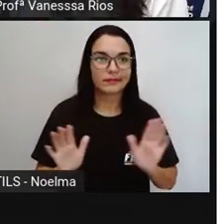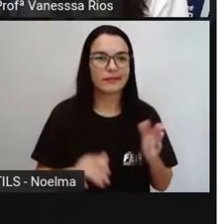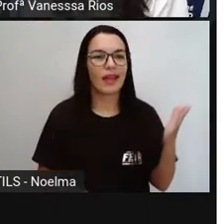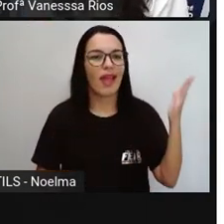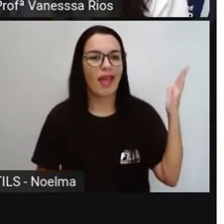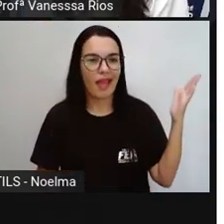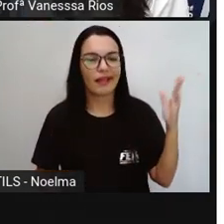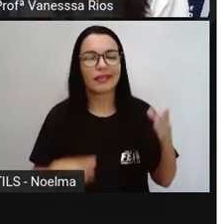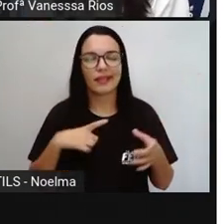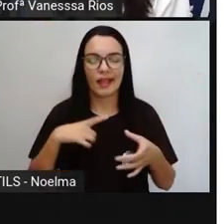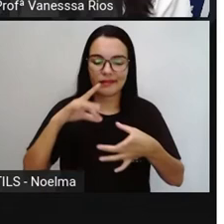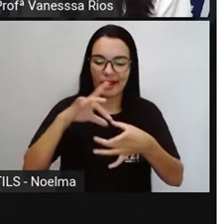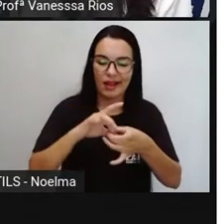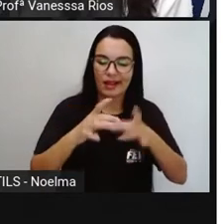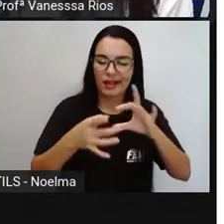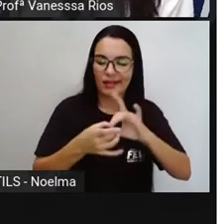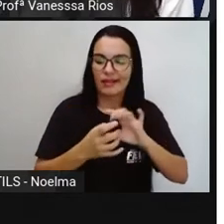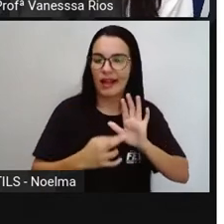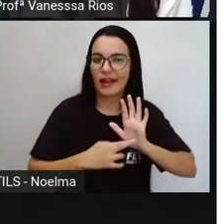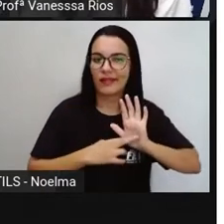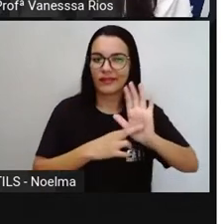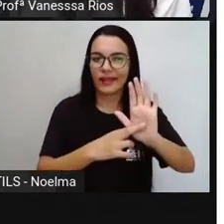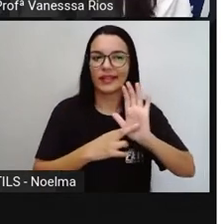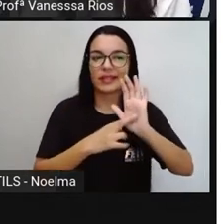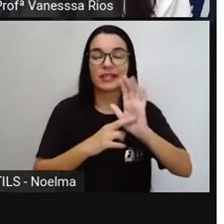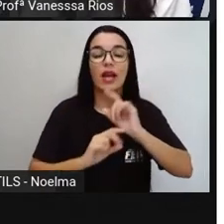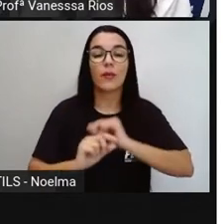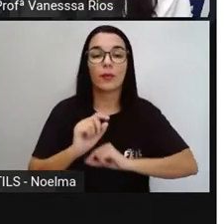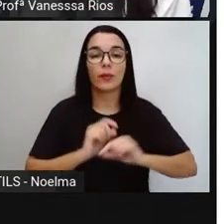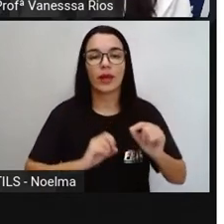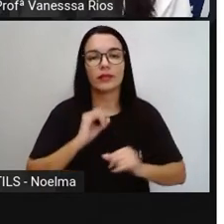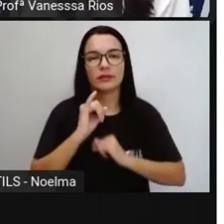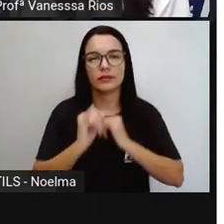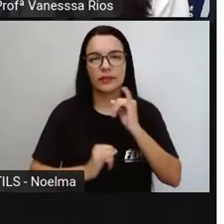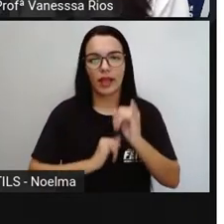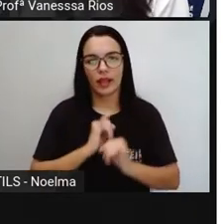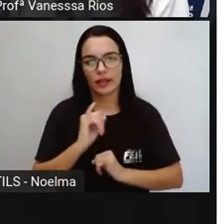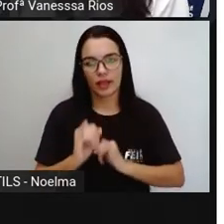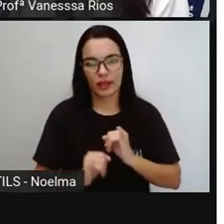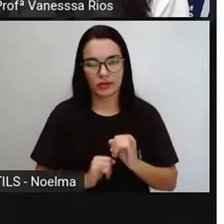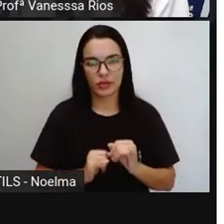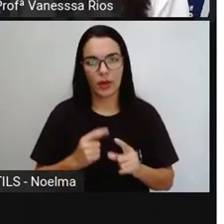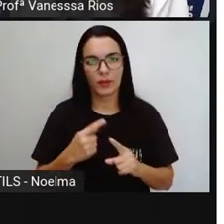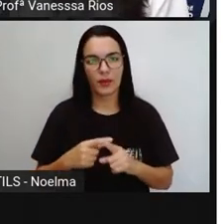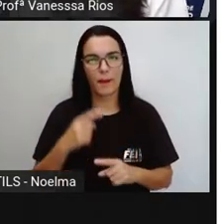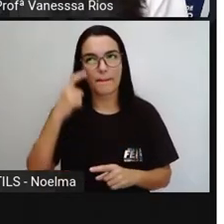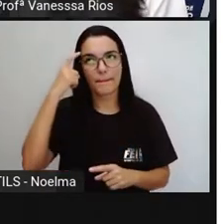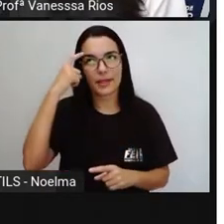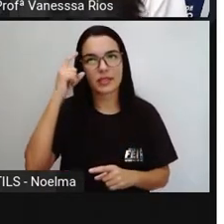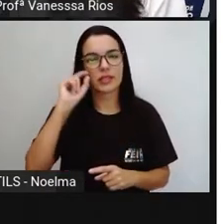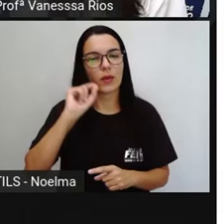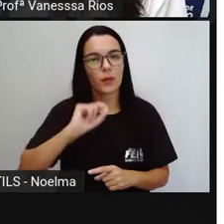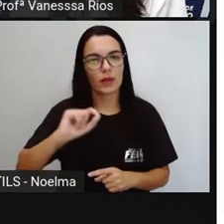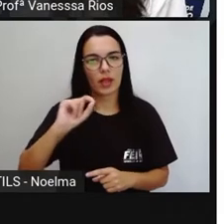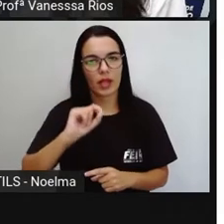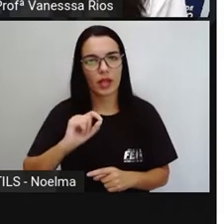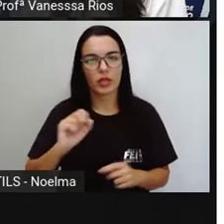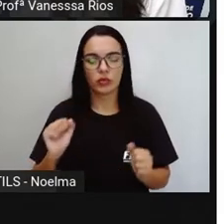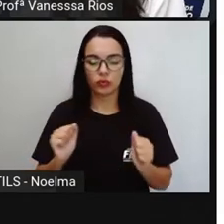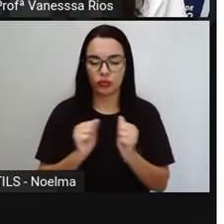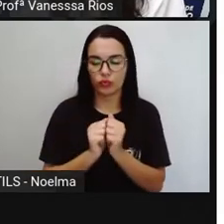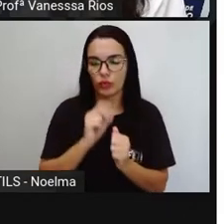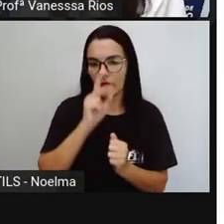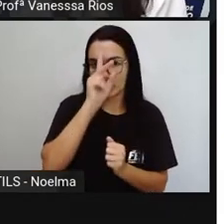misteriosa se refere à internet, né? E através de algo fictício, de uma história que foi inventada, faz